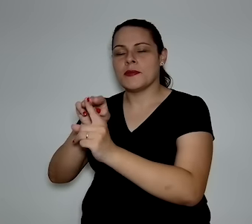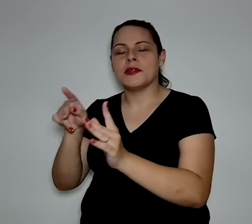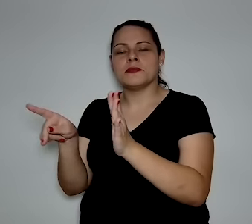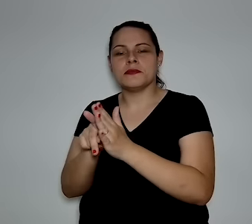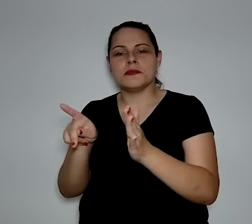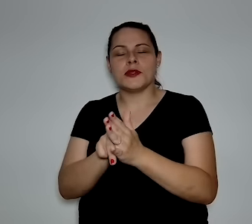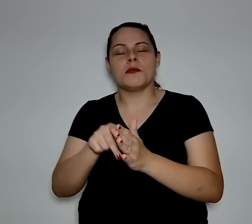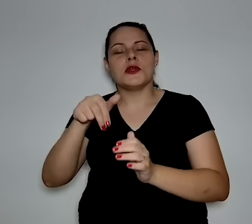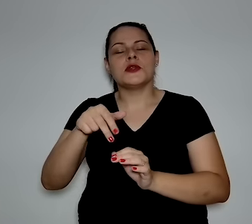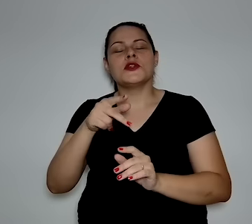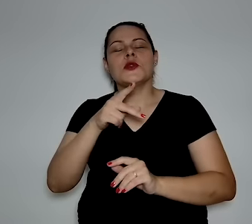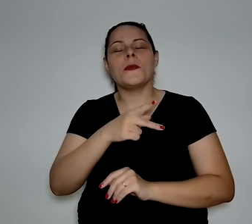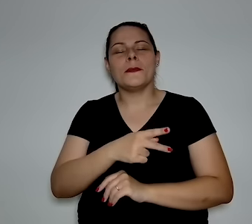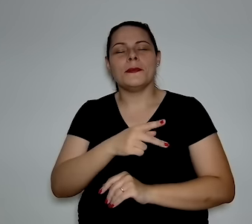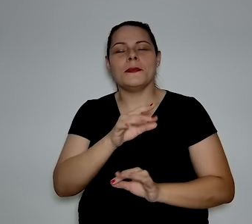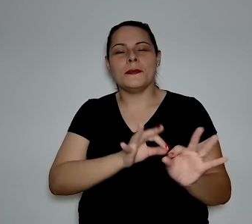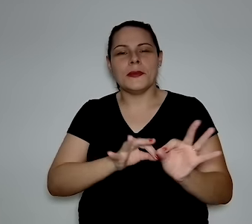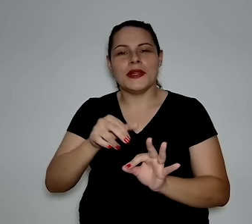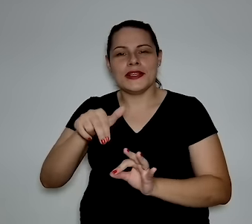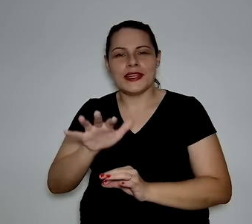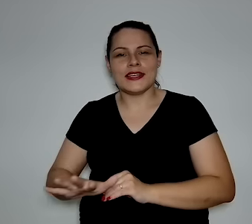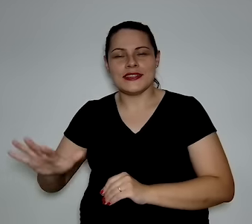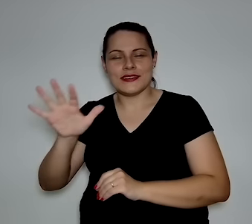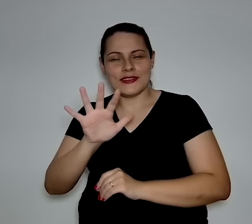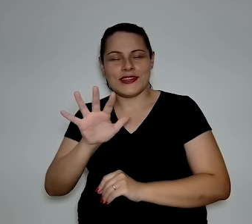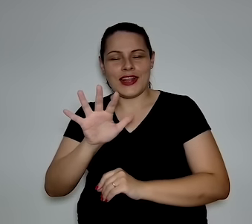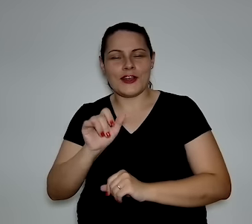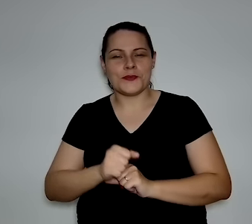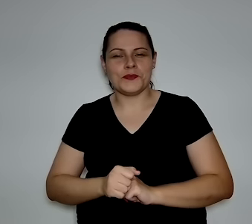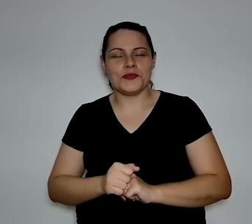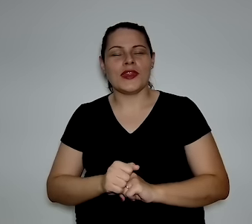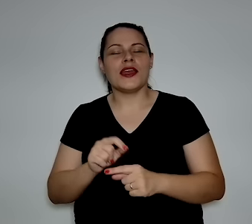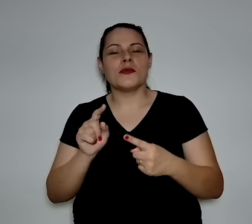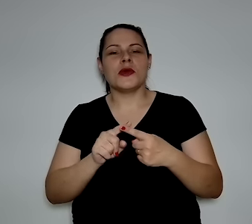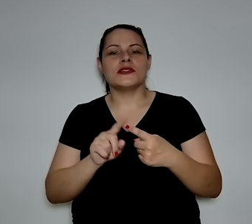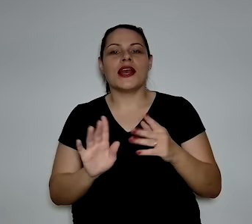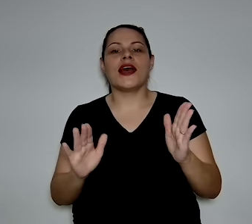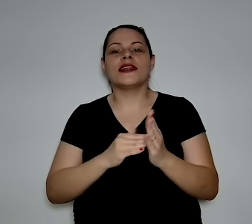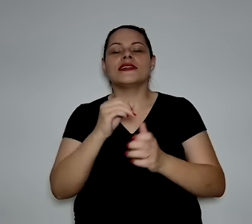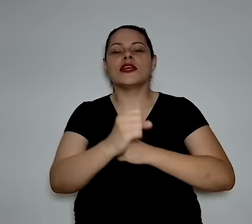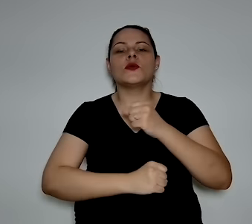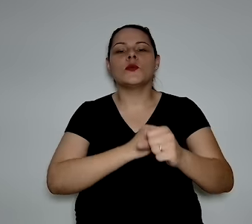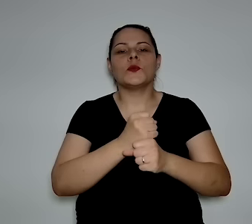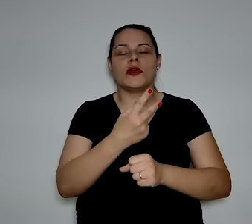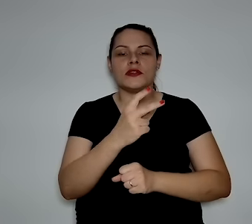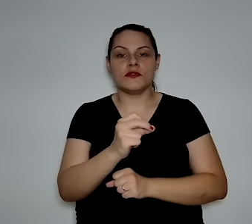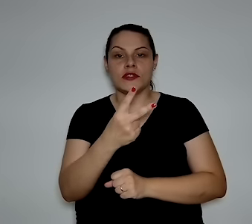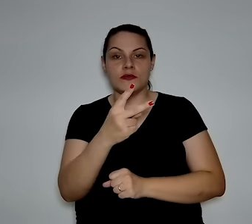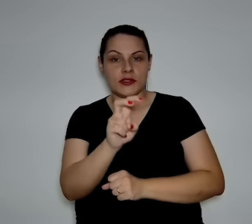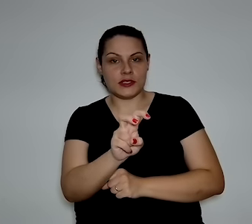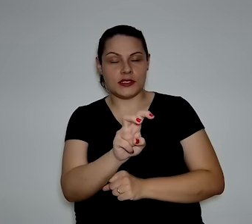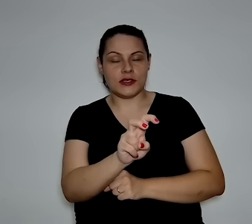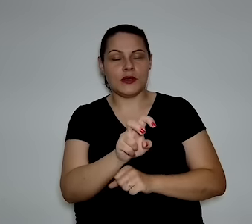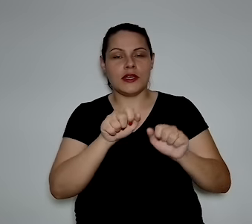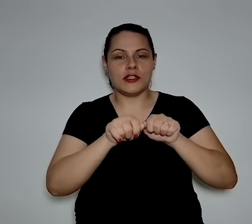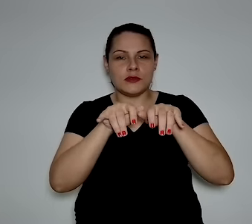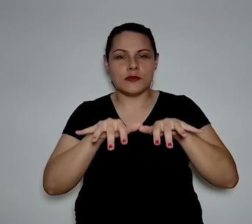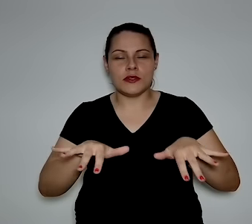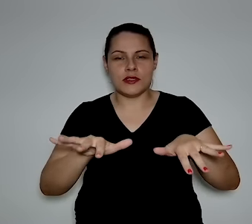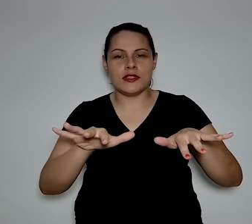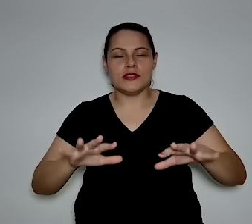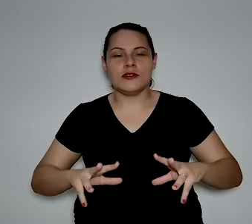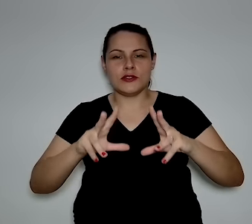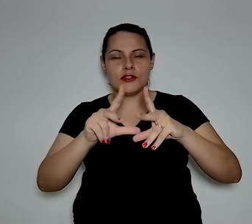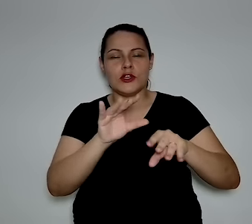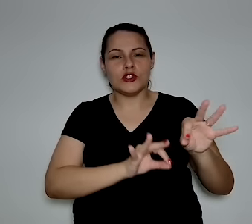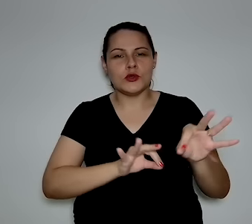Plano Nacional de Hidrogênio, vou até trazer aqui para relembar, ele coloca que até 2025, a disseminação